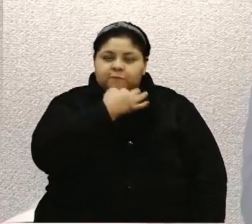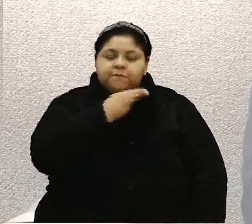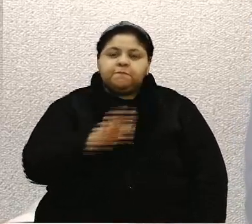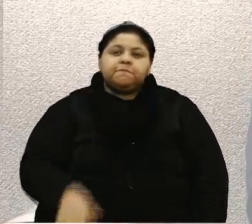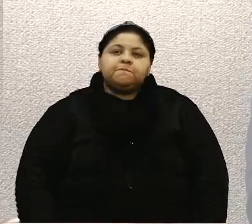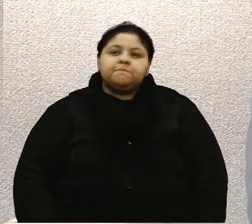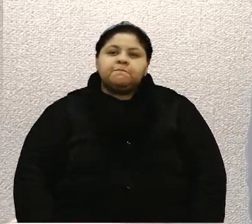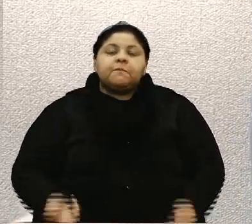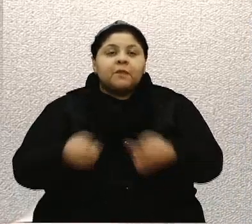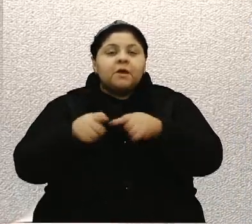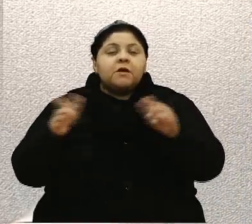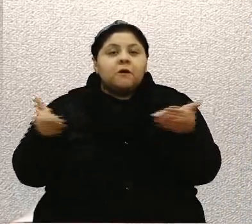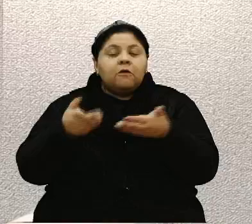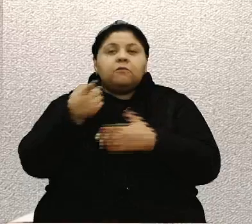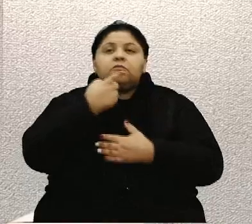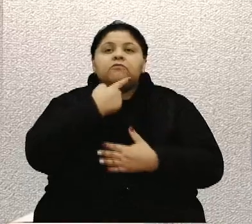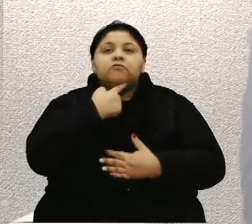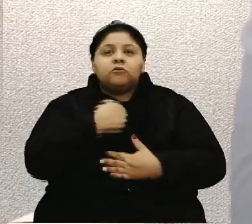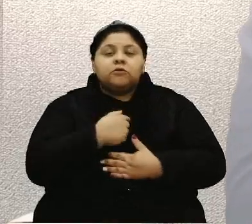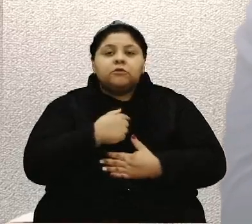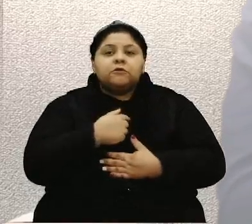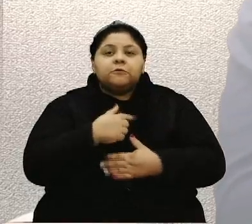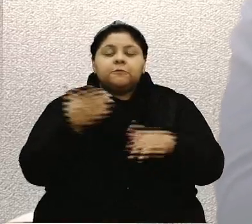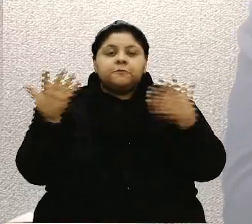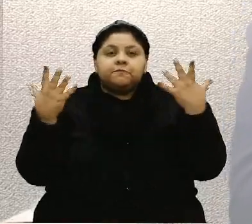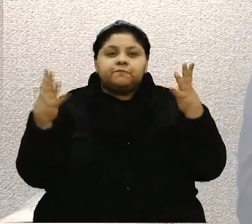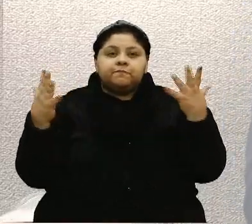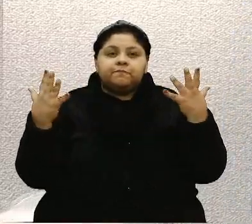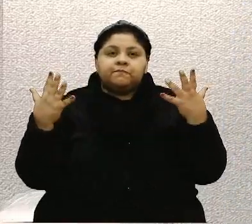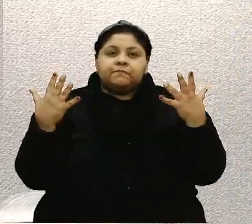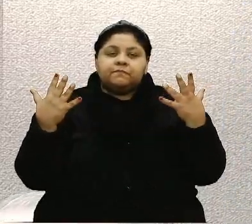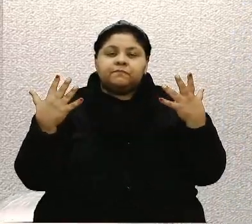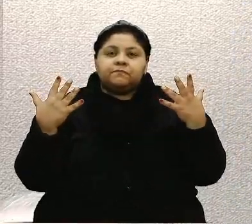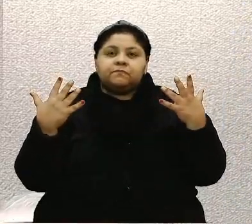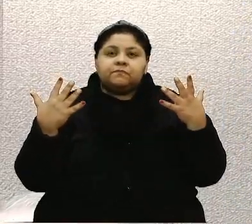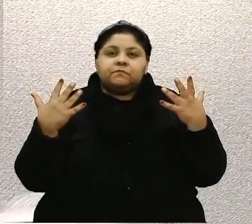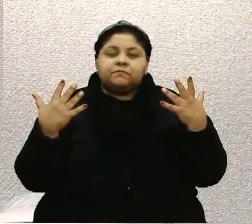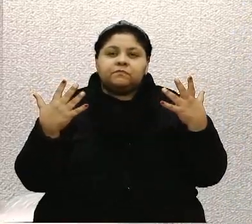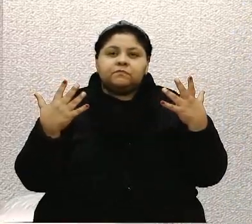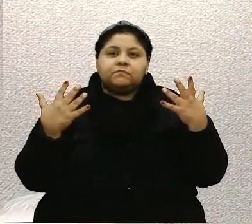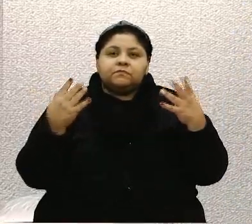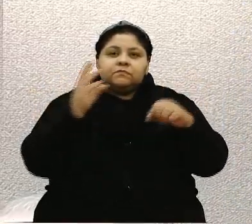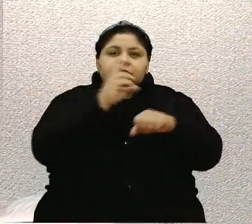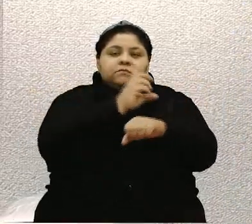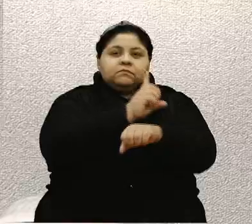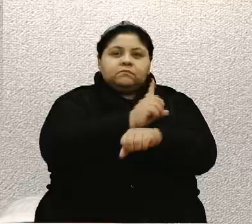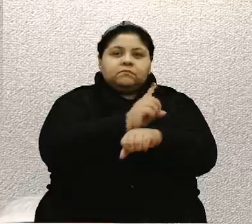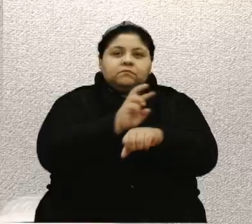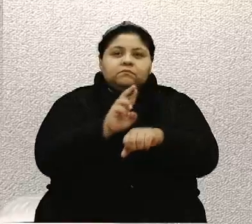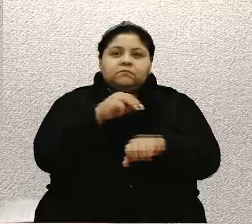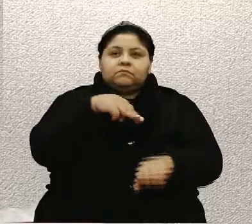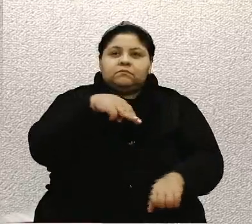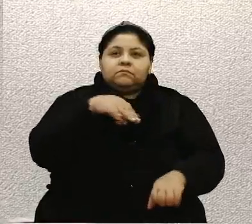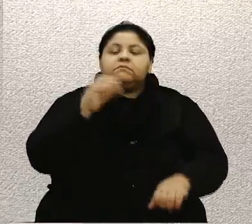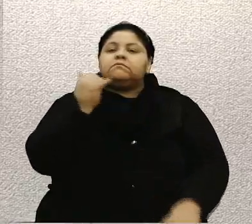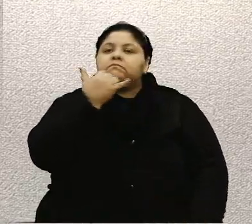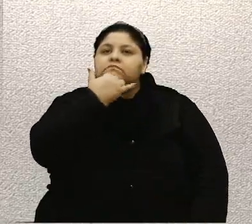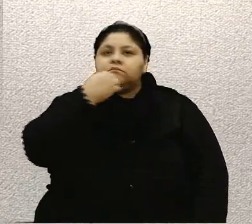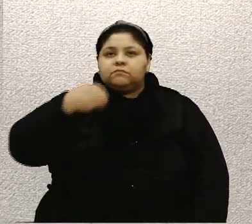Mas hoje gostaria de fazer um voto de congratulações à doutora Mariana Mota Dio, médica